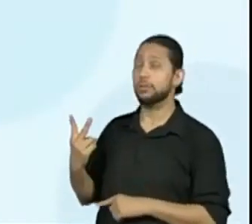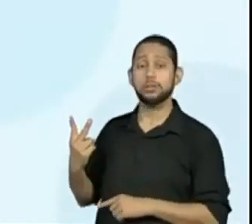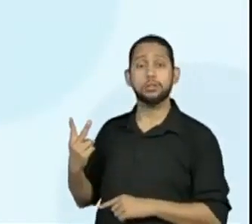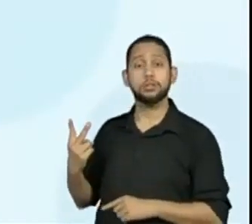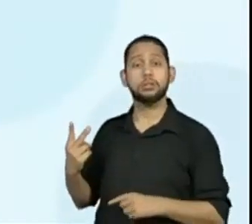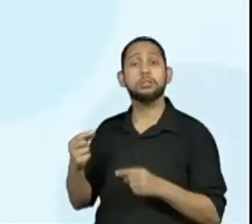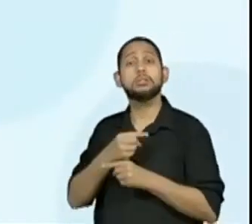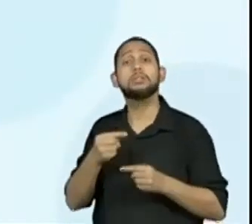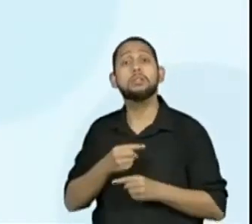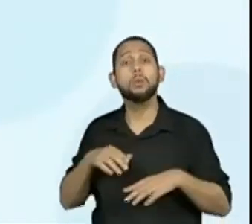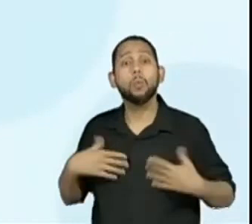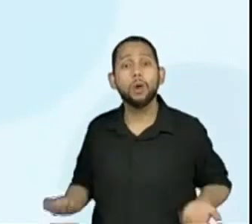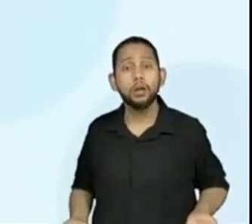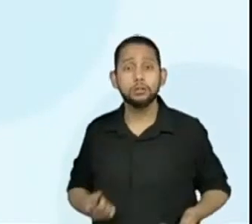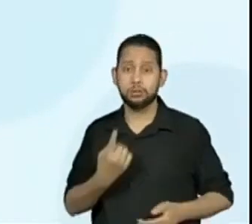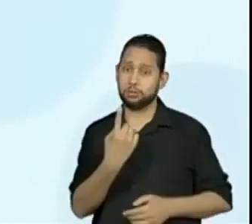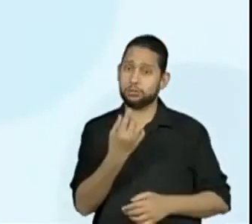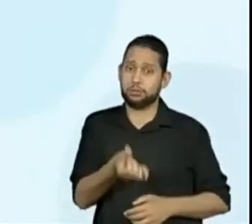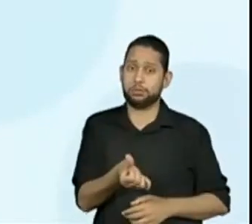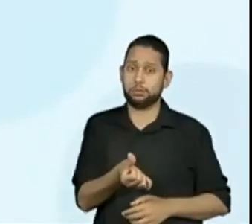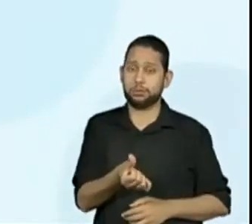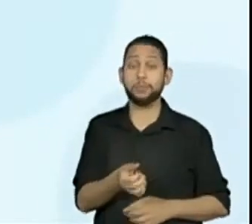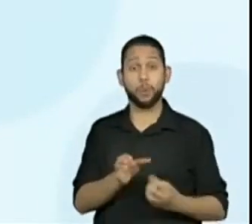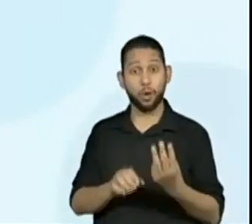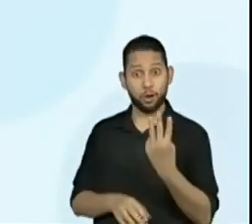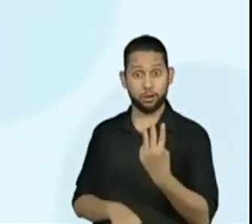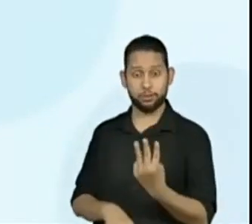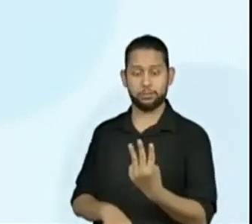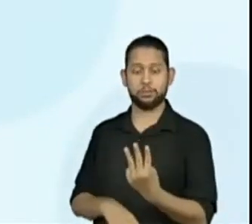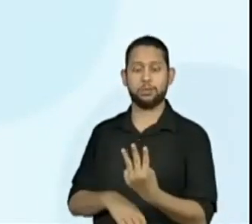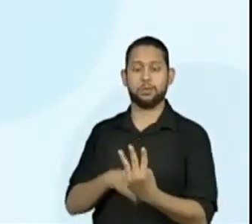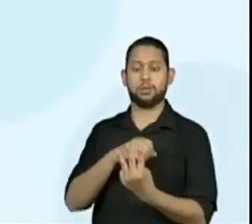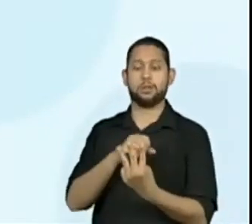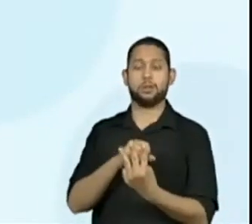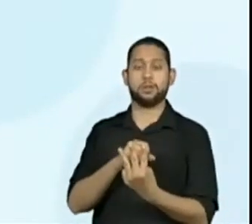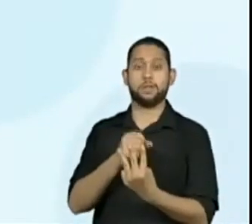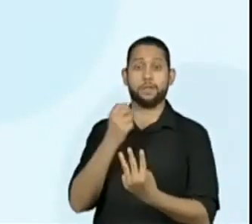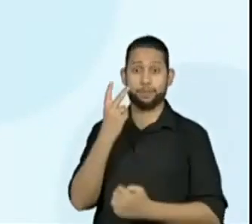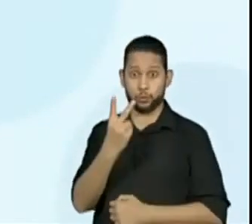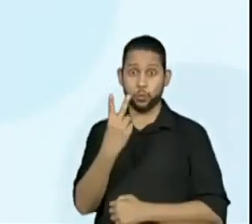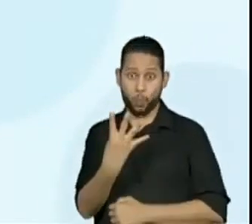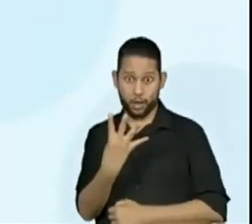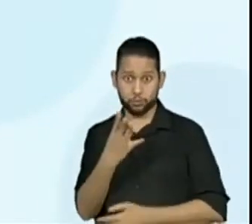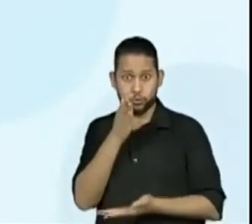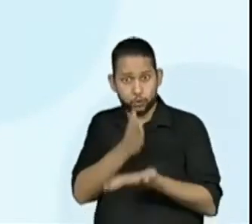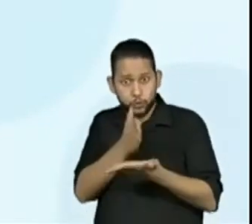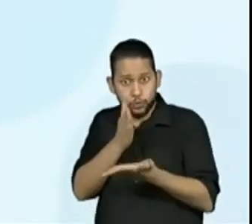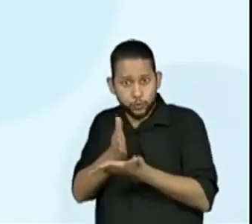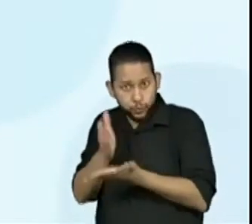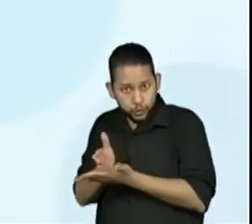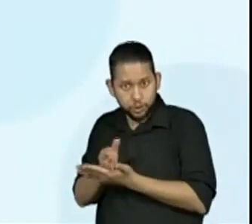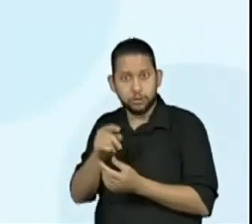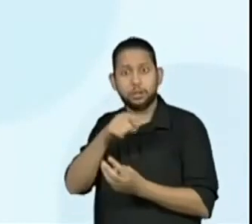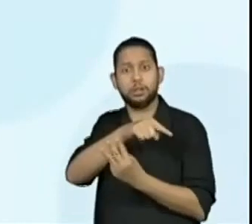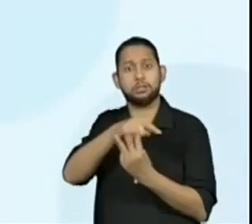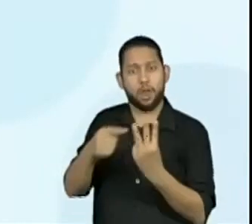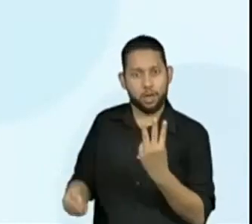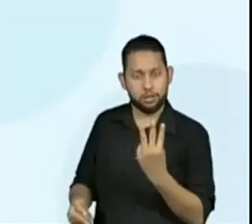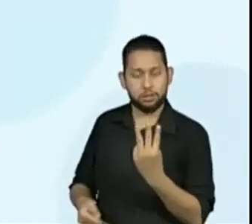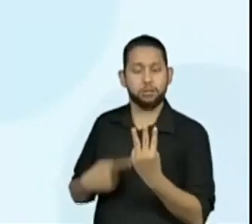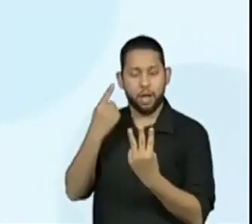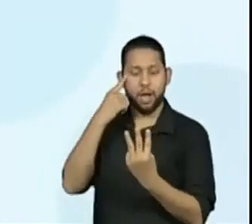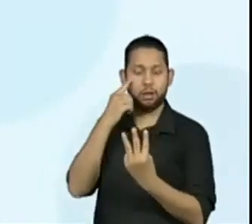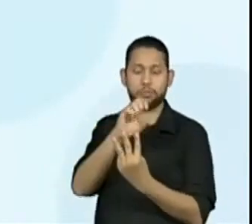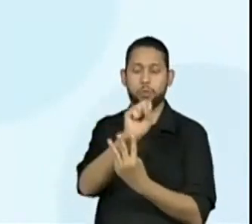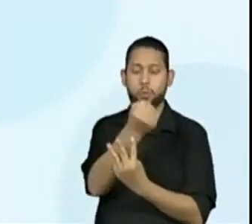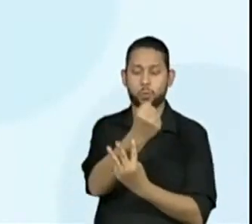24 em 3 partes, descobri o valor de cada parte, que no caso aqui é 8. Peguei esses 8,